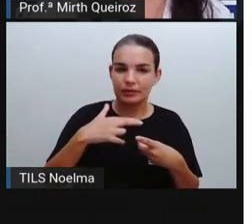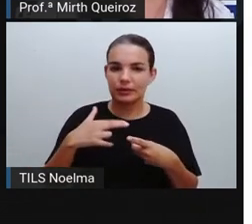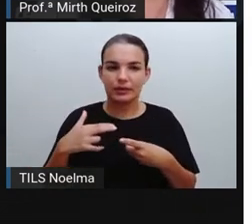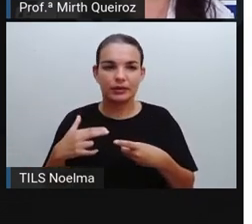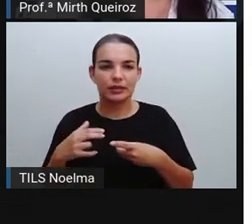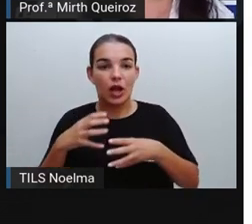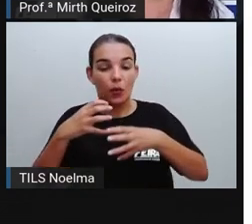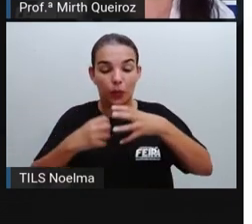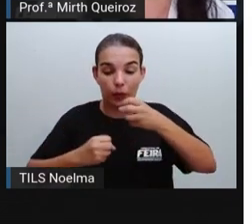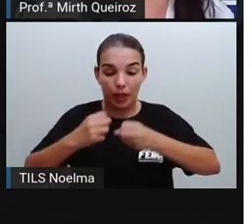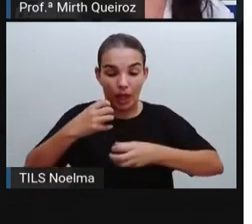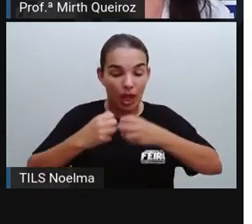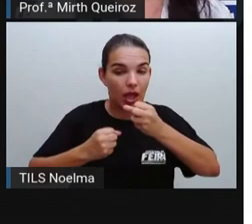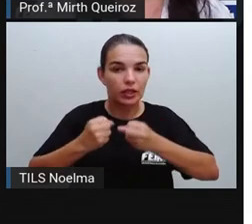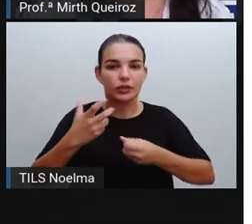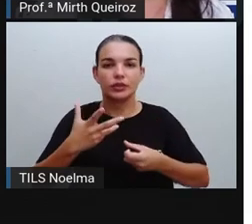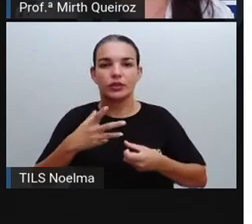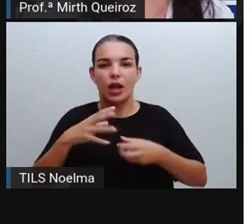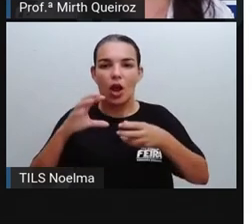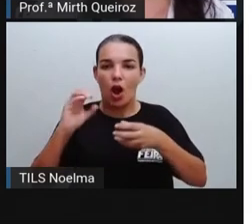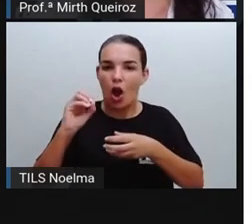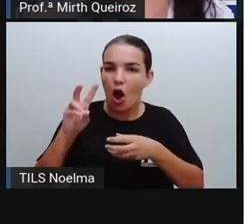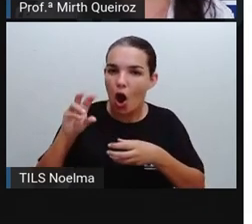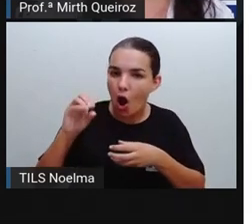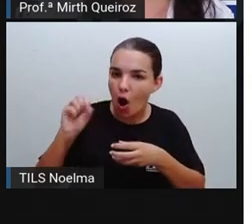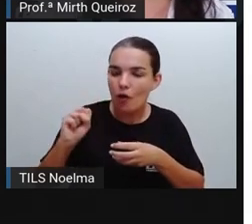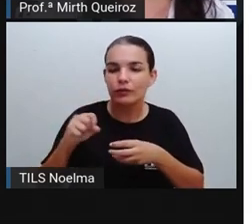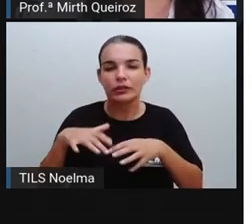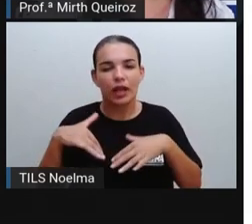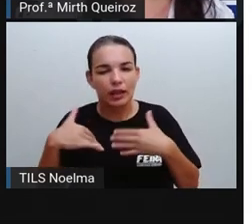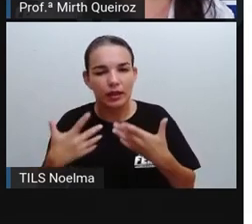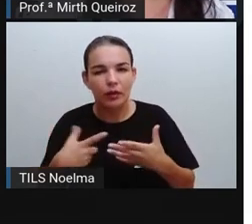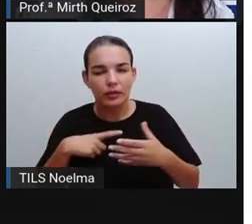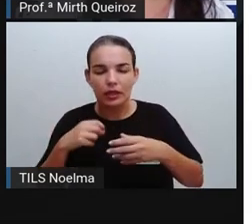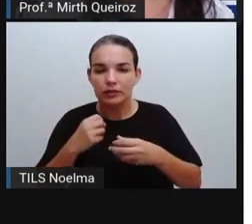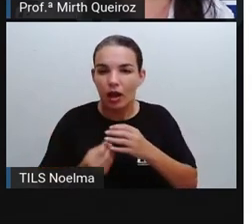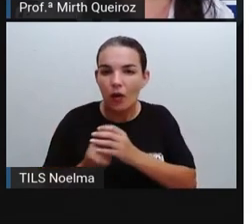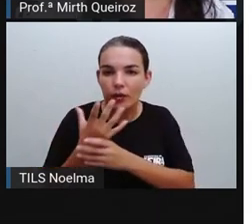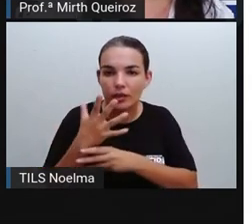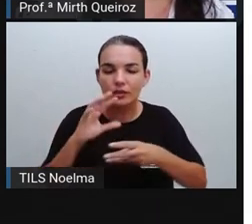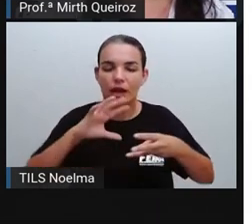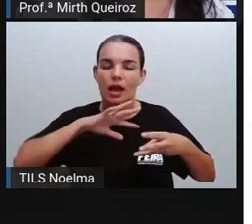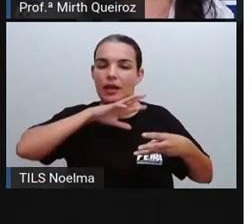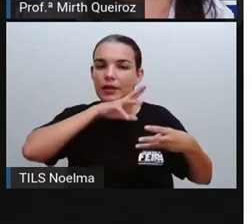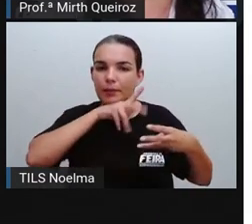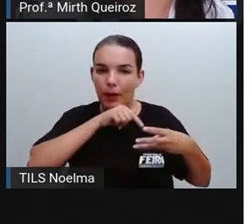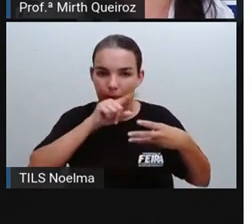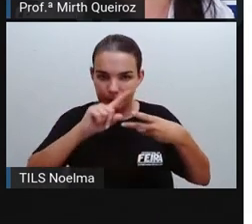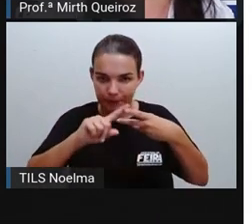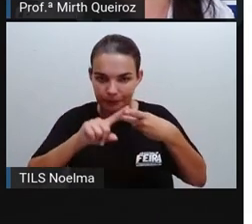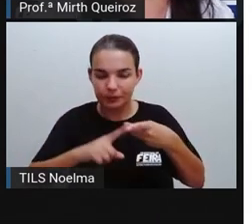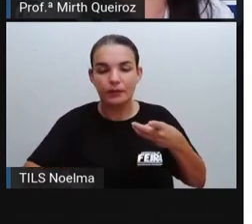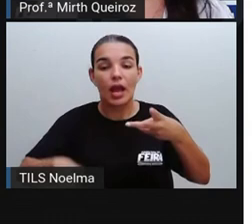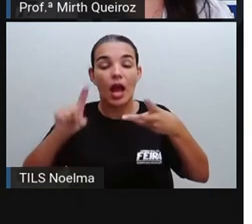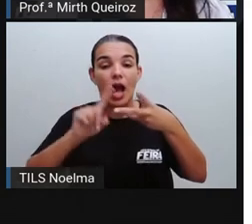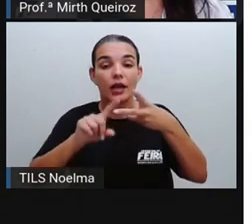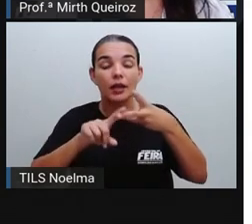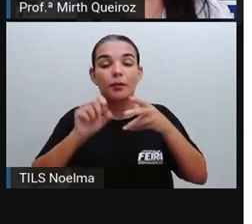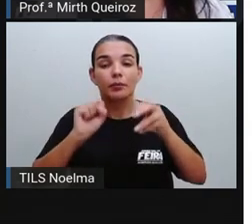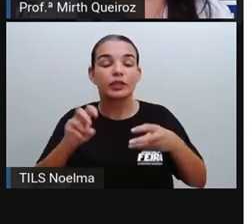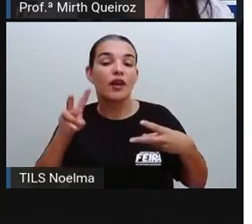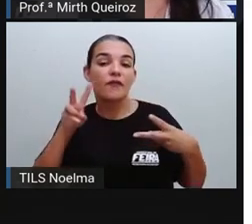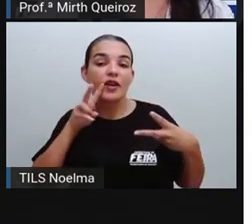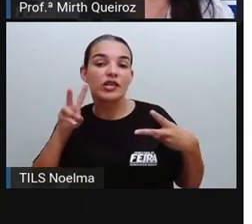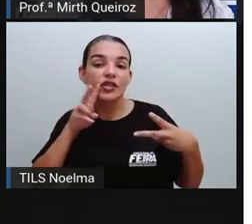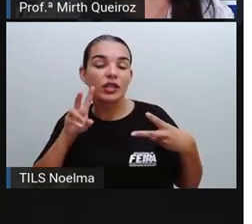o leite, ovo, são de origem animal. Então, a gente está falando sobre matéria-prima animal. Pode ser vegetal,